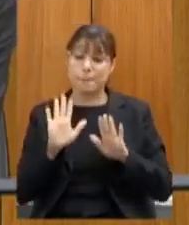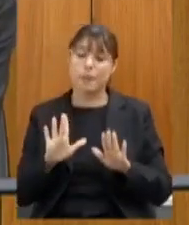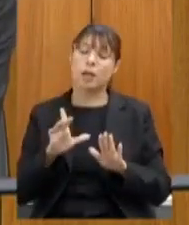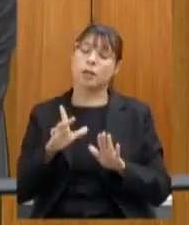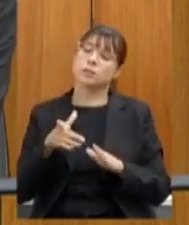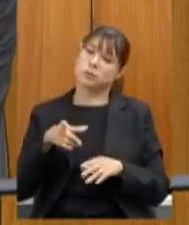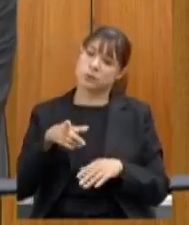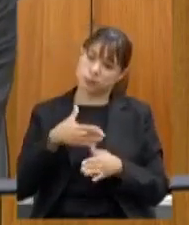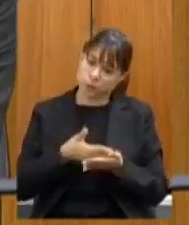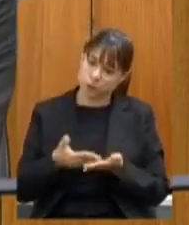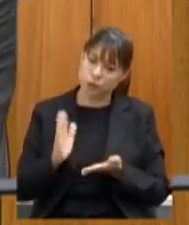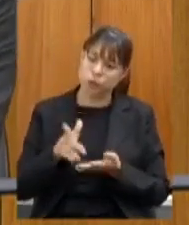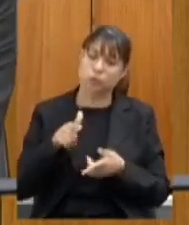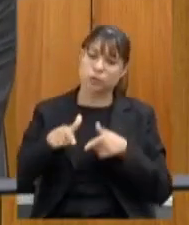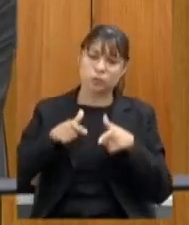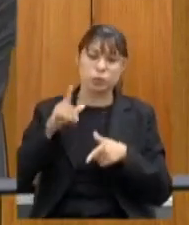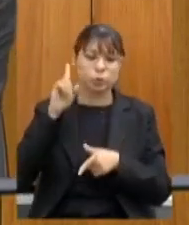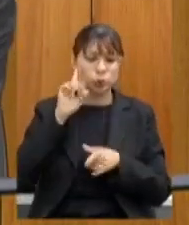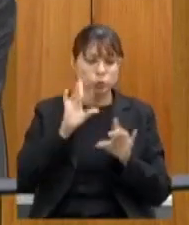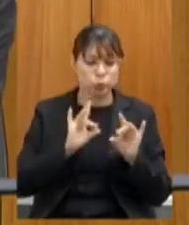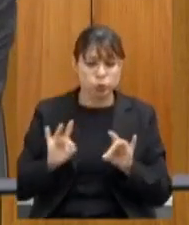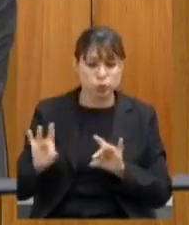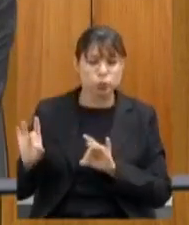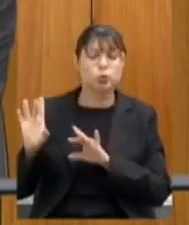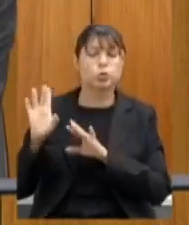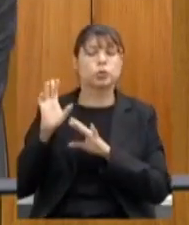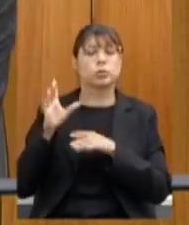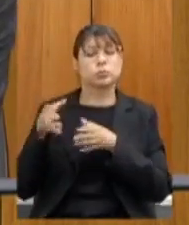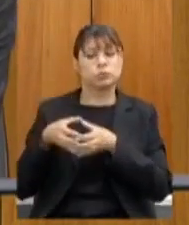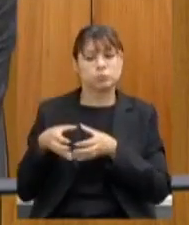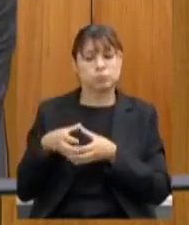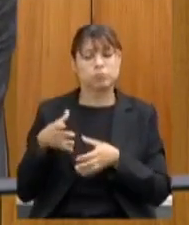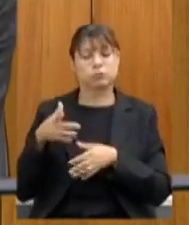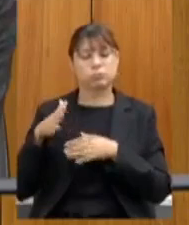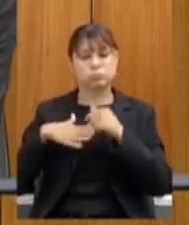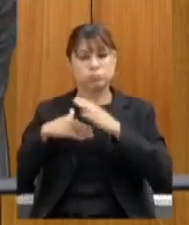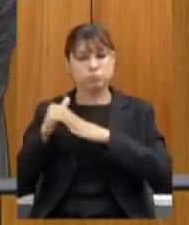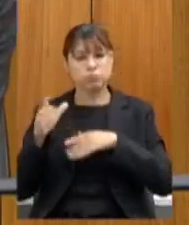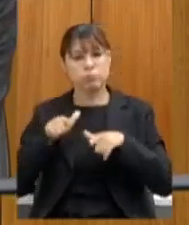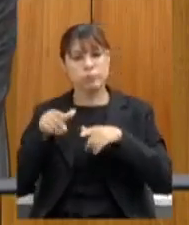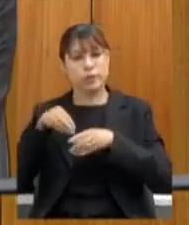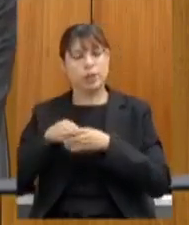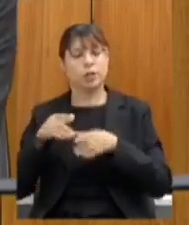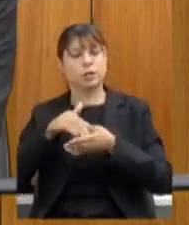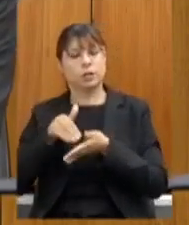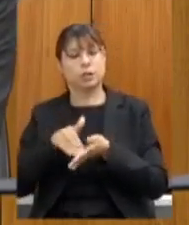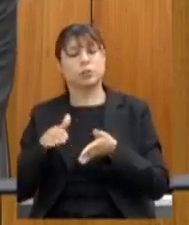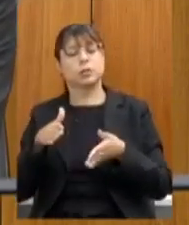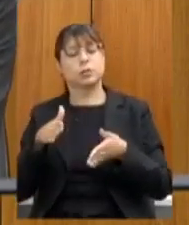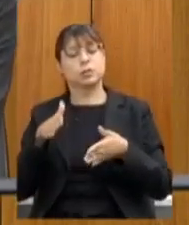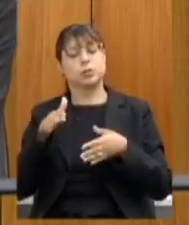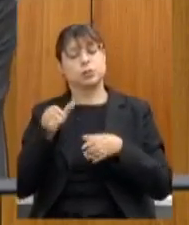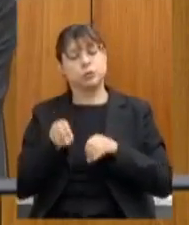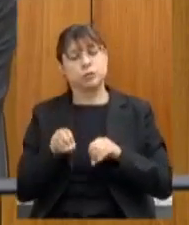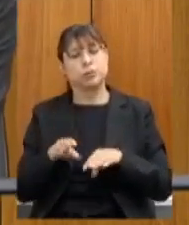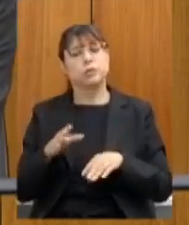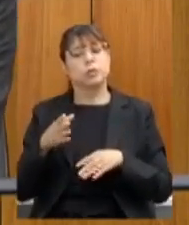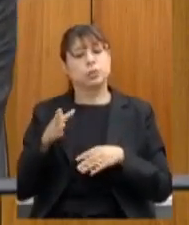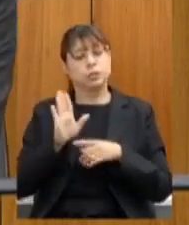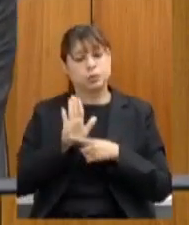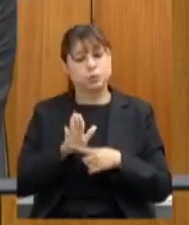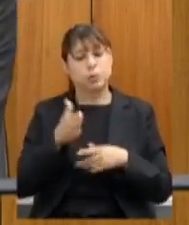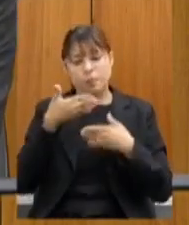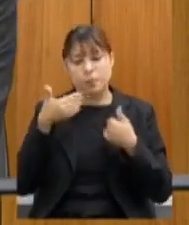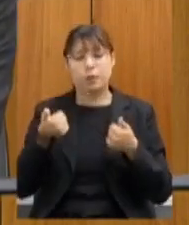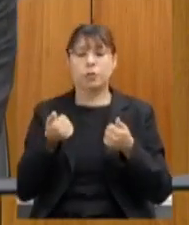sendo executado diariamente a equipe da Secretaria de Educação tem feito essa execução e feito o melhor então parabéns